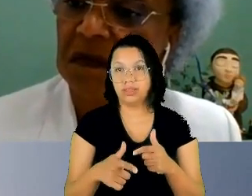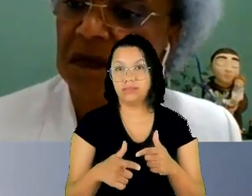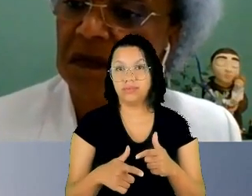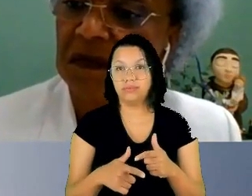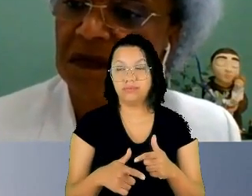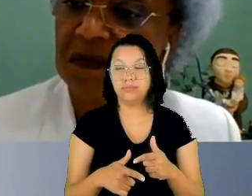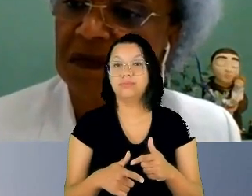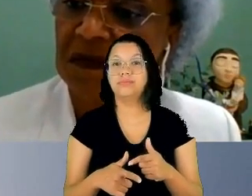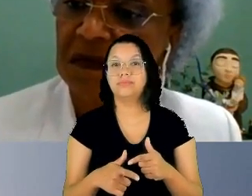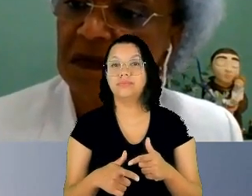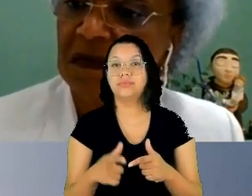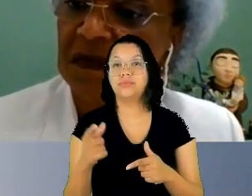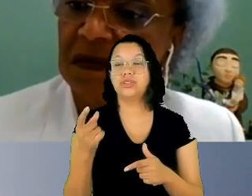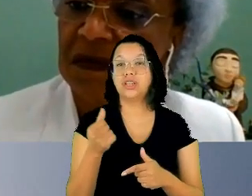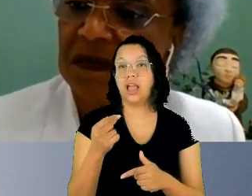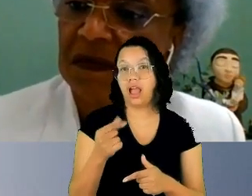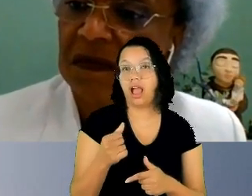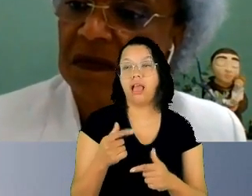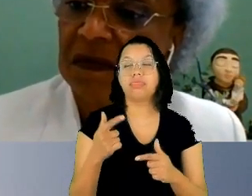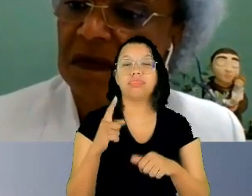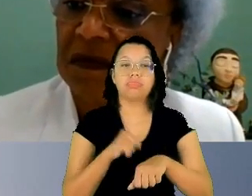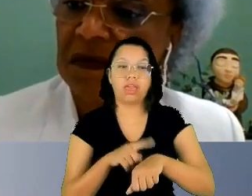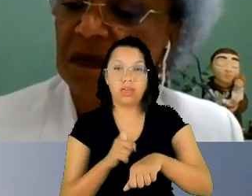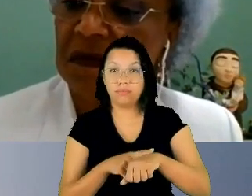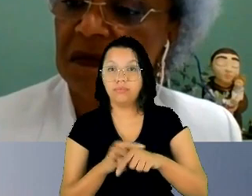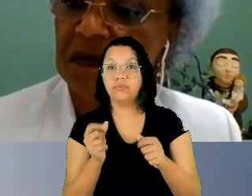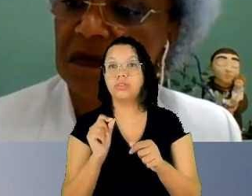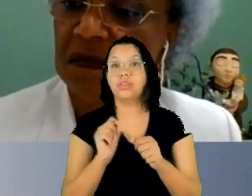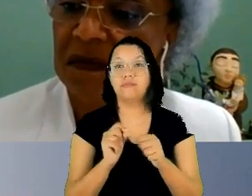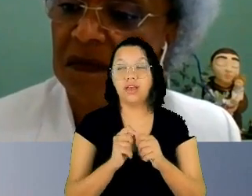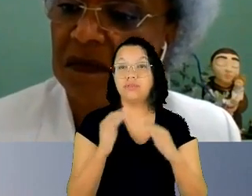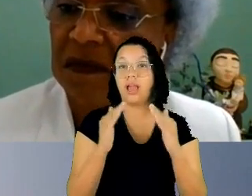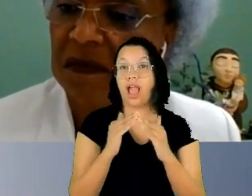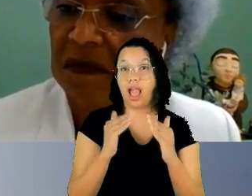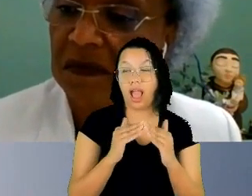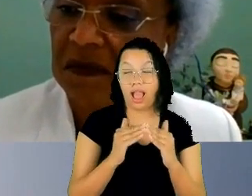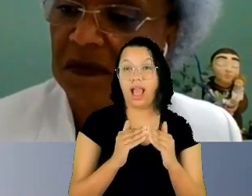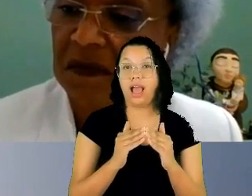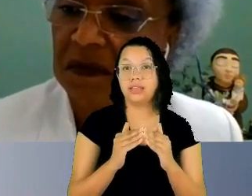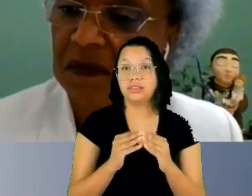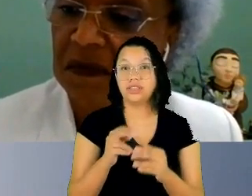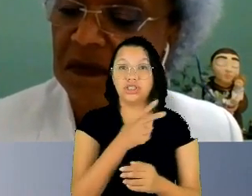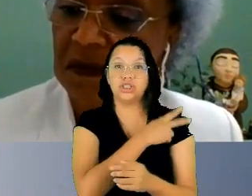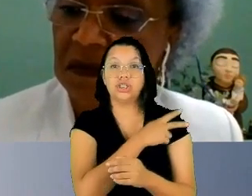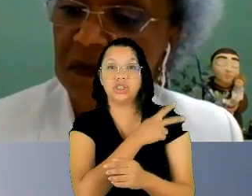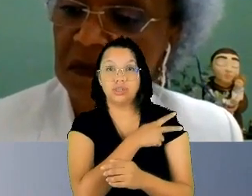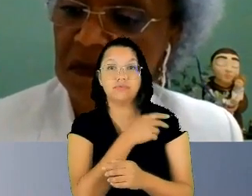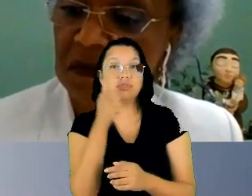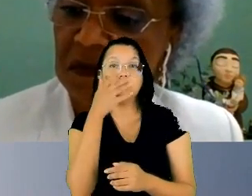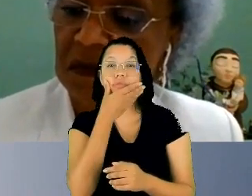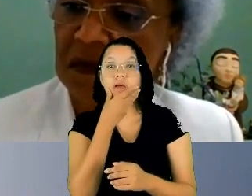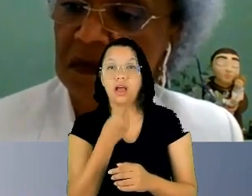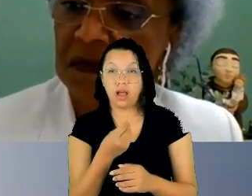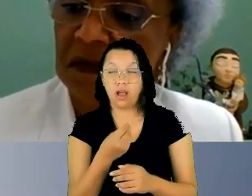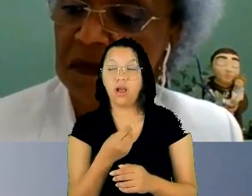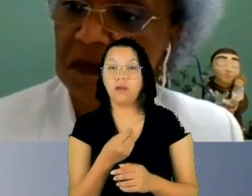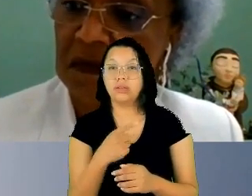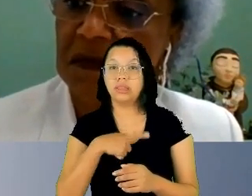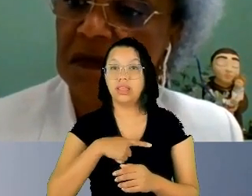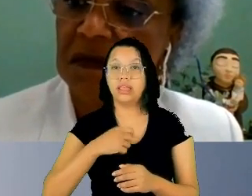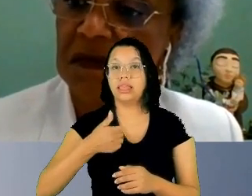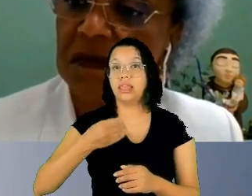que os lares chefiados por homens alfiram renda 10% maior do que os domicílios chefiados por mulheres e são dados do